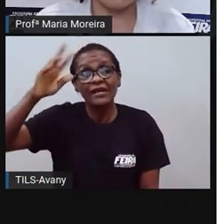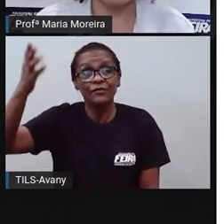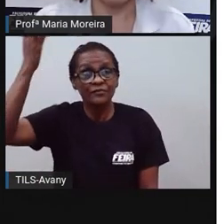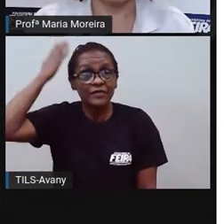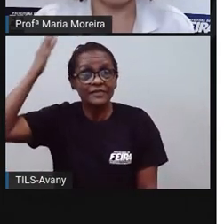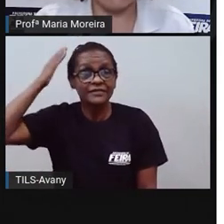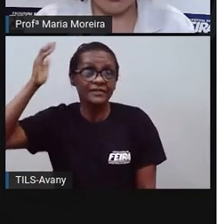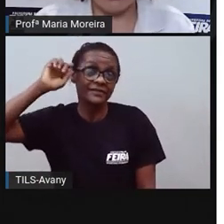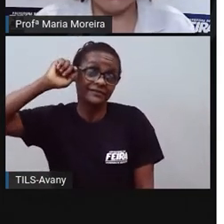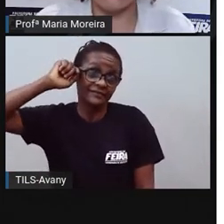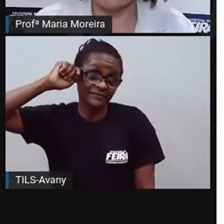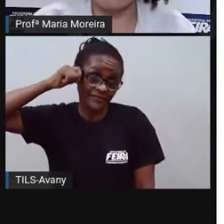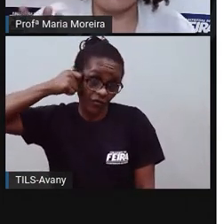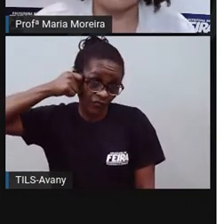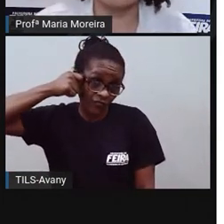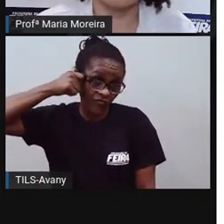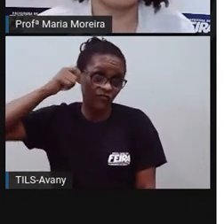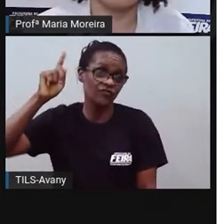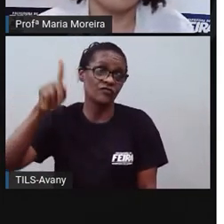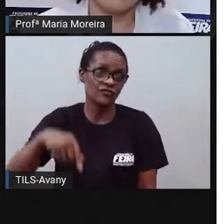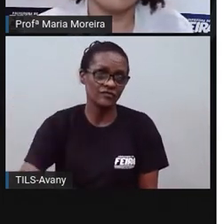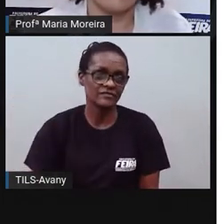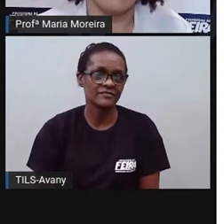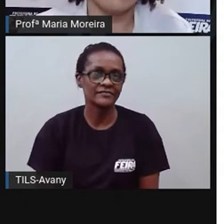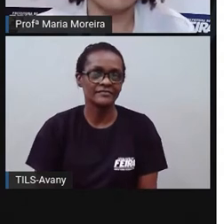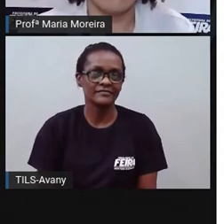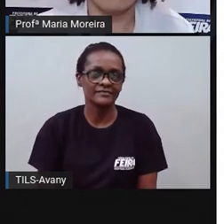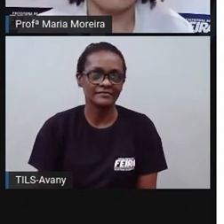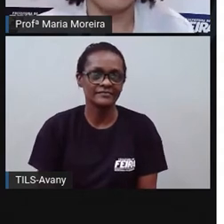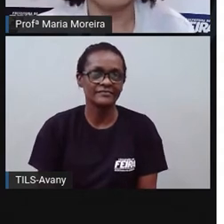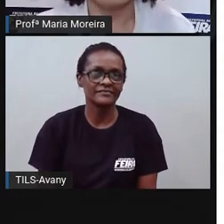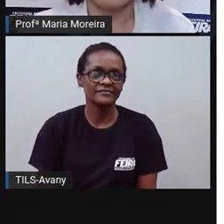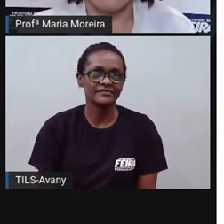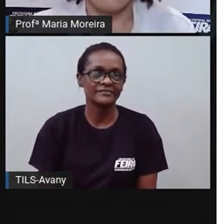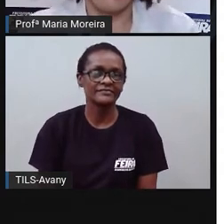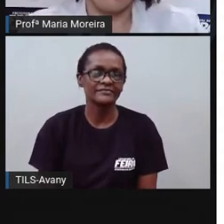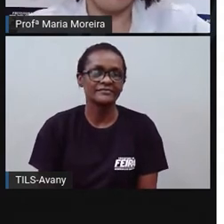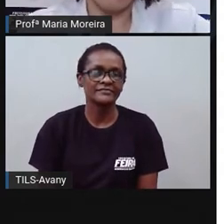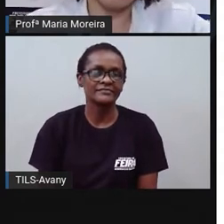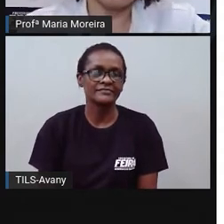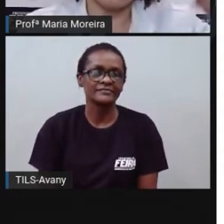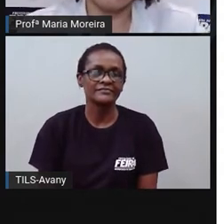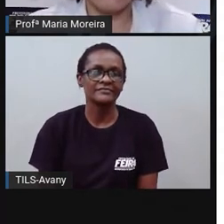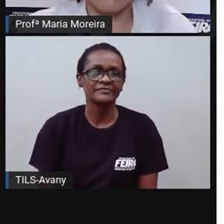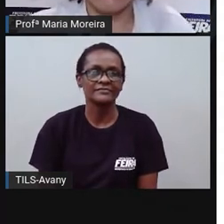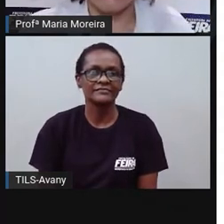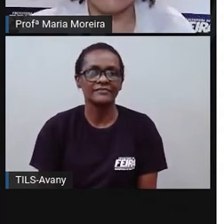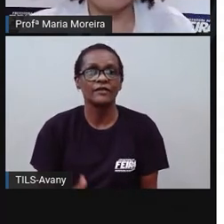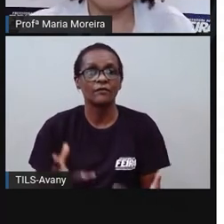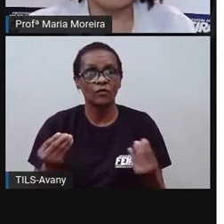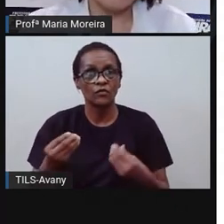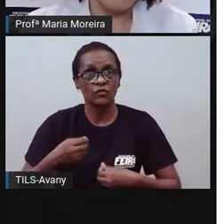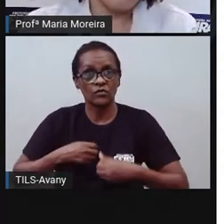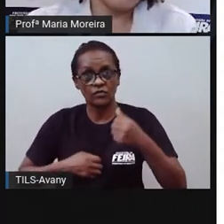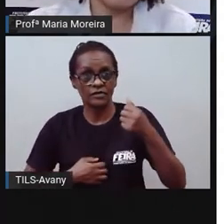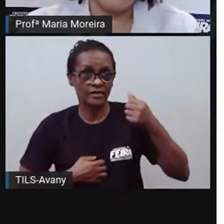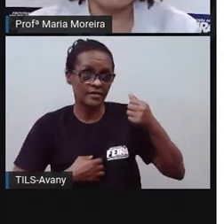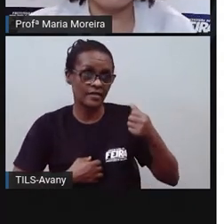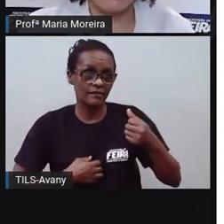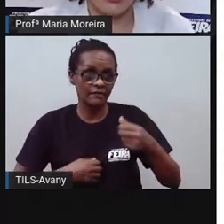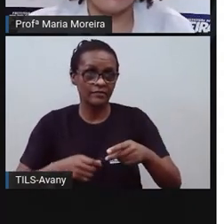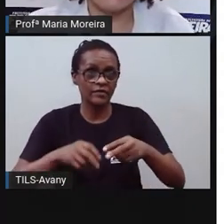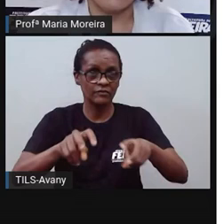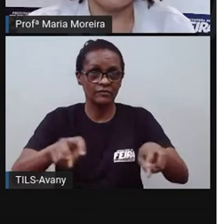enquanto quilombo, né? Então, por isso, a foto aí, eles levam aí o samba de roda para